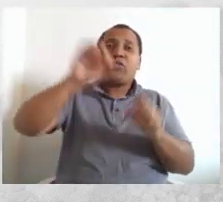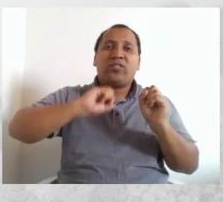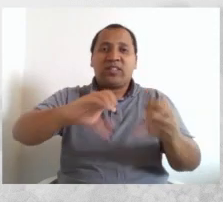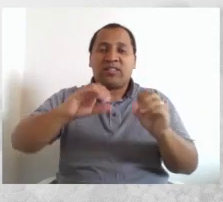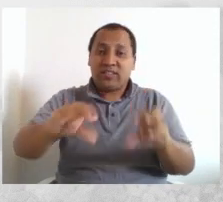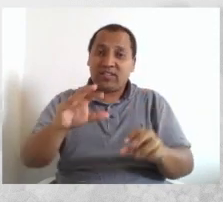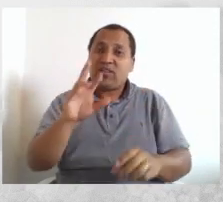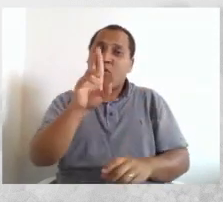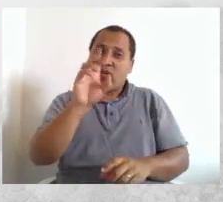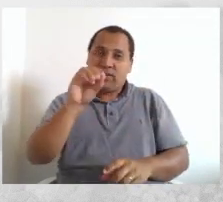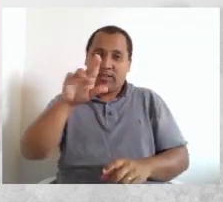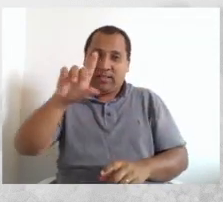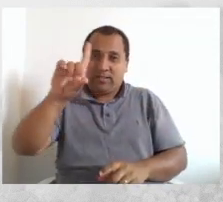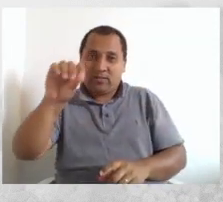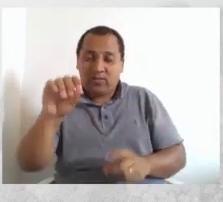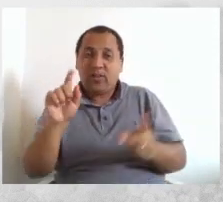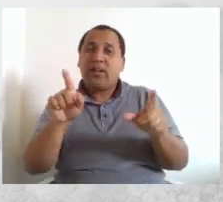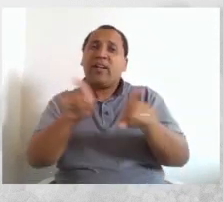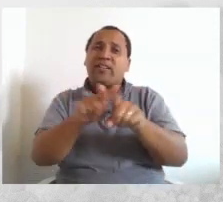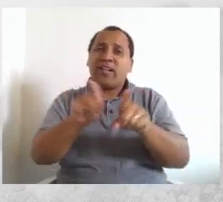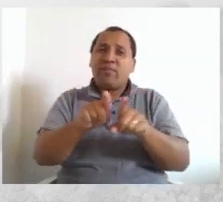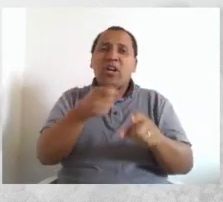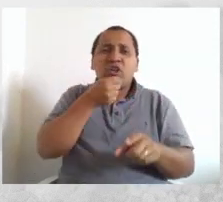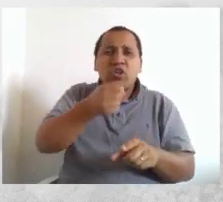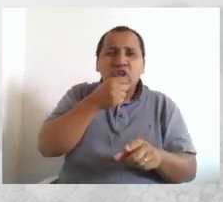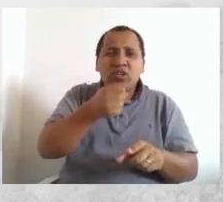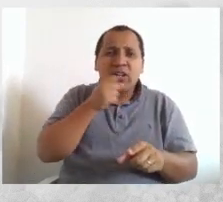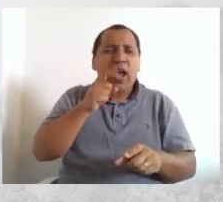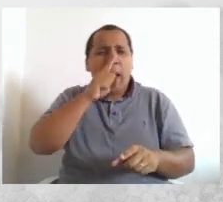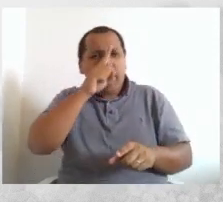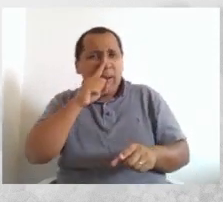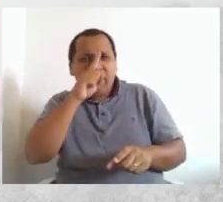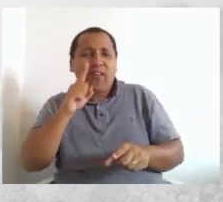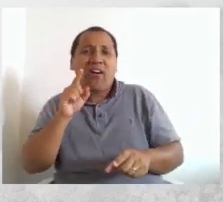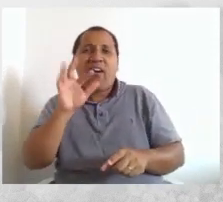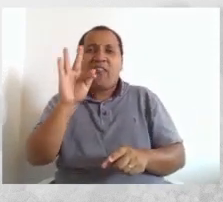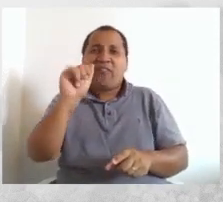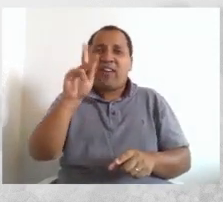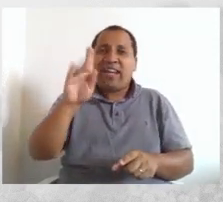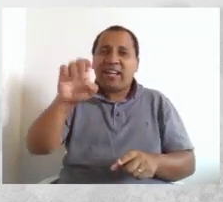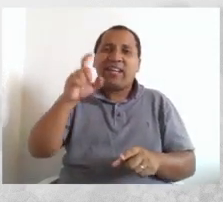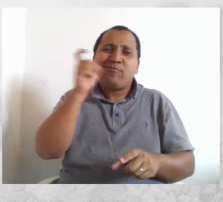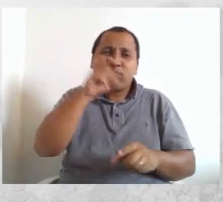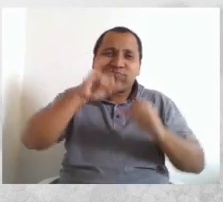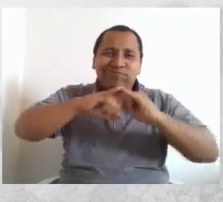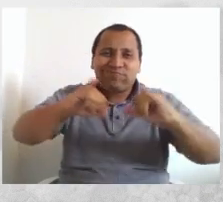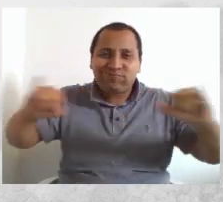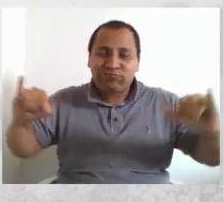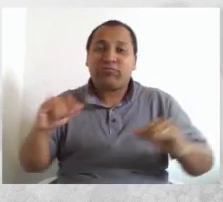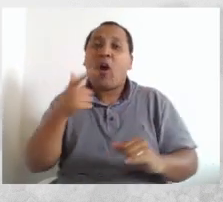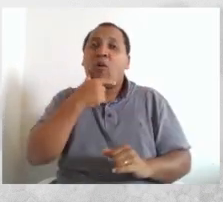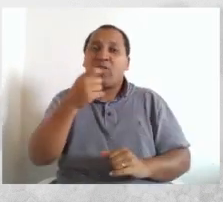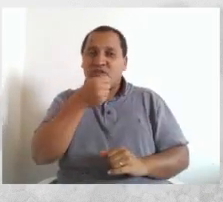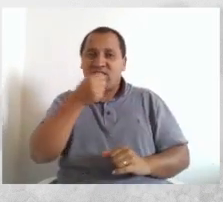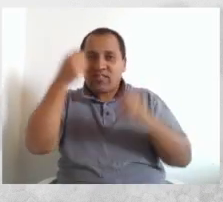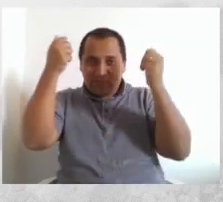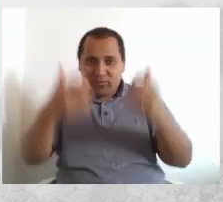e o Papel do Jornalismo e o Perigo das Fake News em Tempo de Pandemia, ministrado pelo Jornalista Marcelo Canelas.